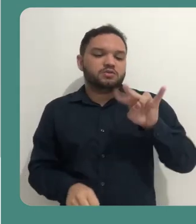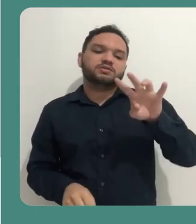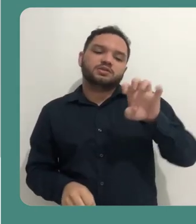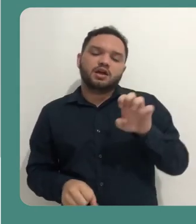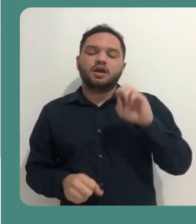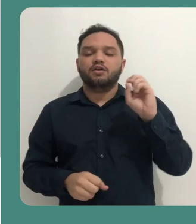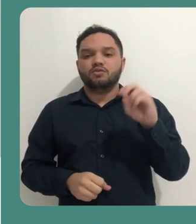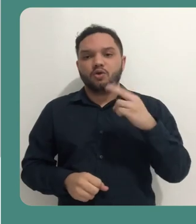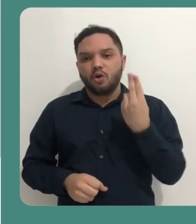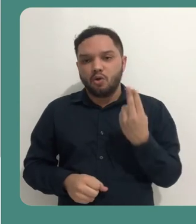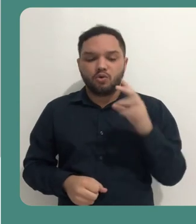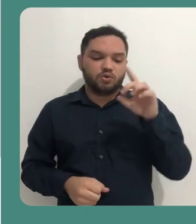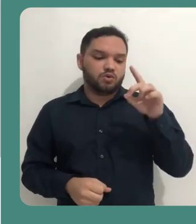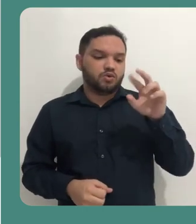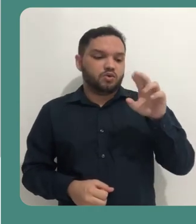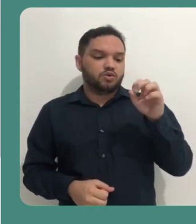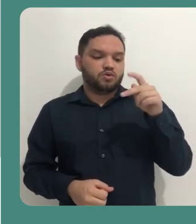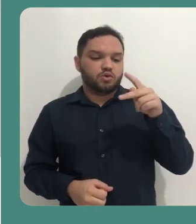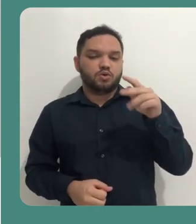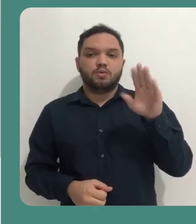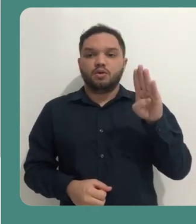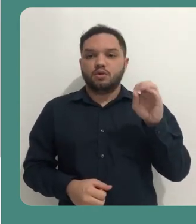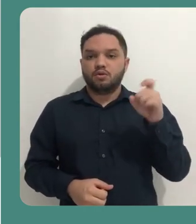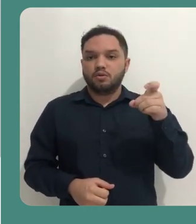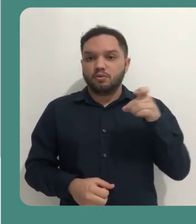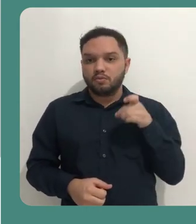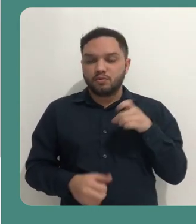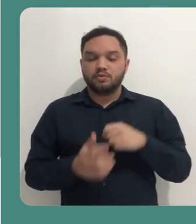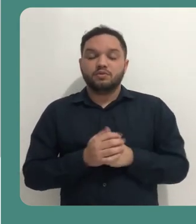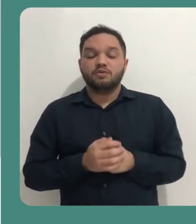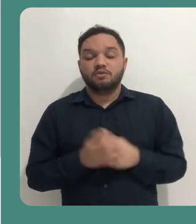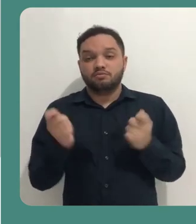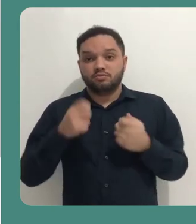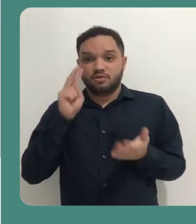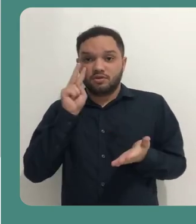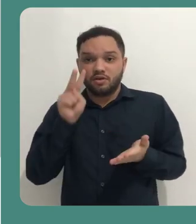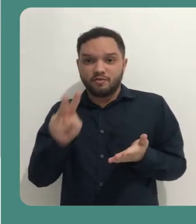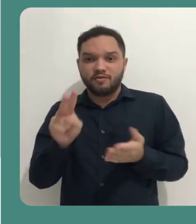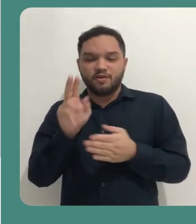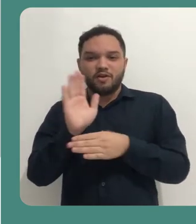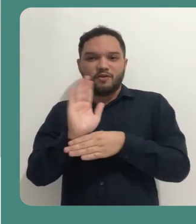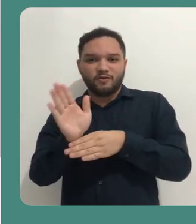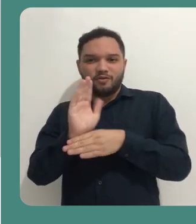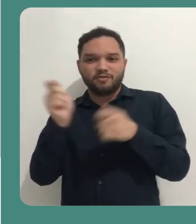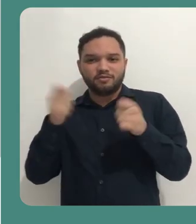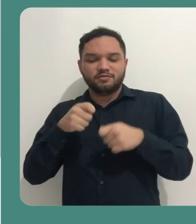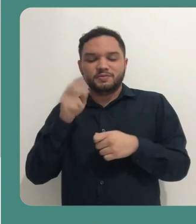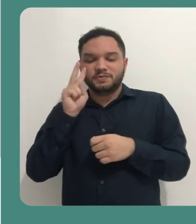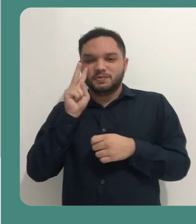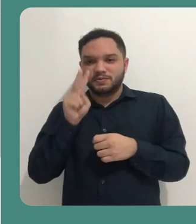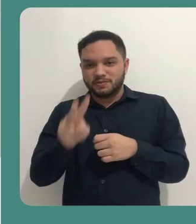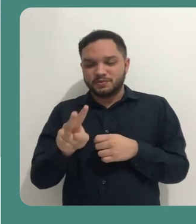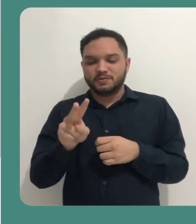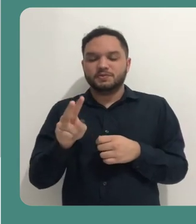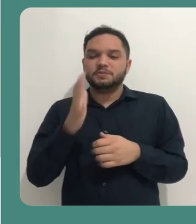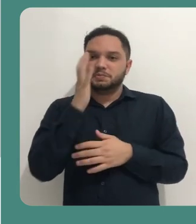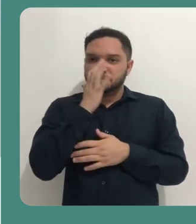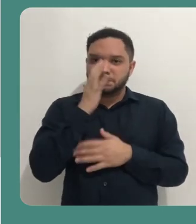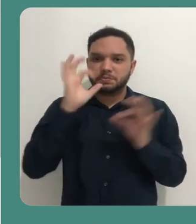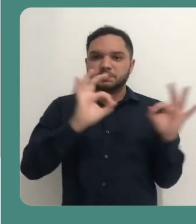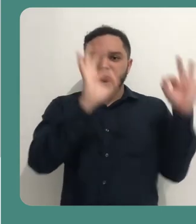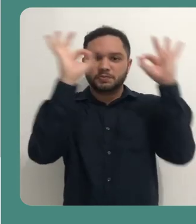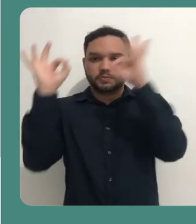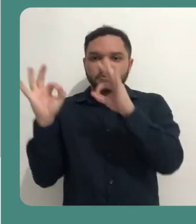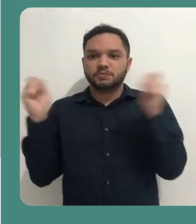Dropbox. Então aqui eu tenho já a visualização prévia do vídeo. posso clicar e ver então este vídeo.